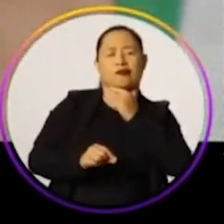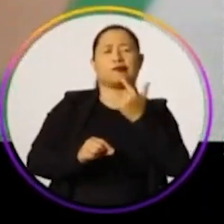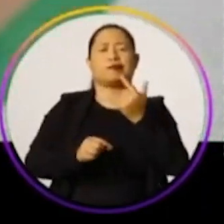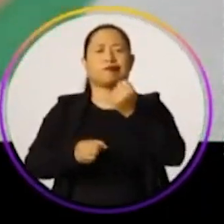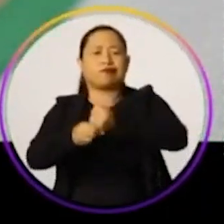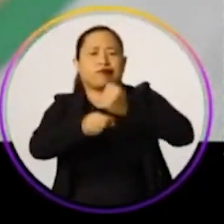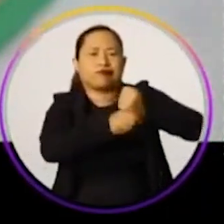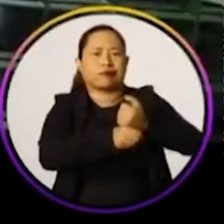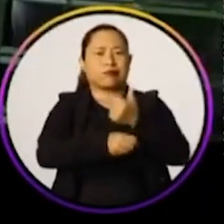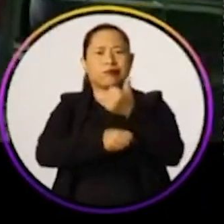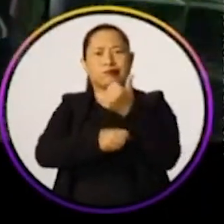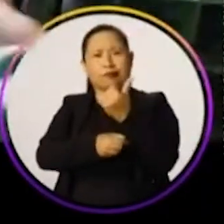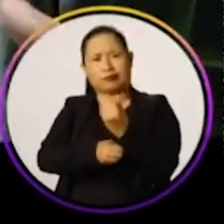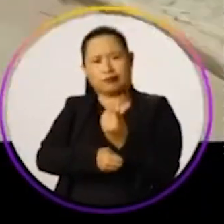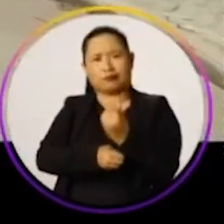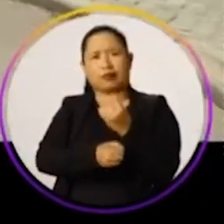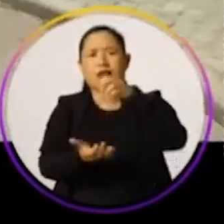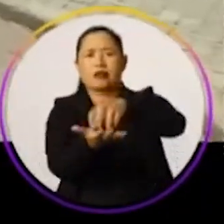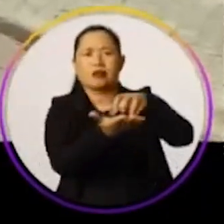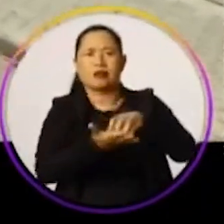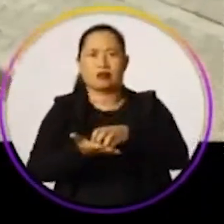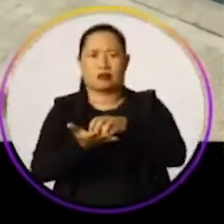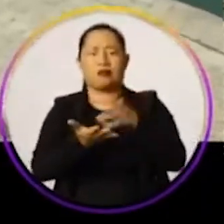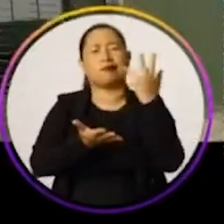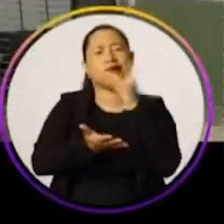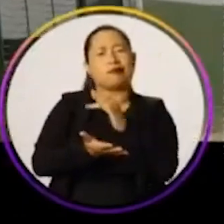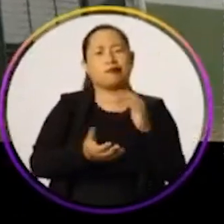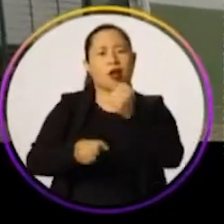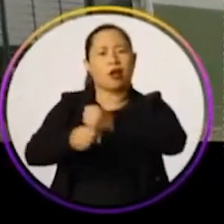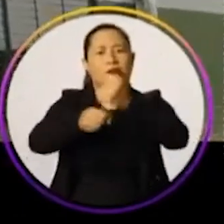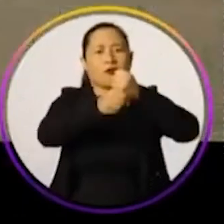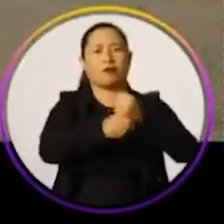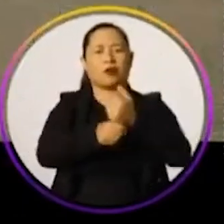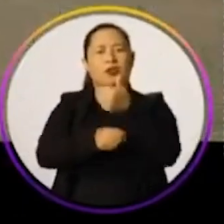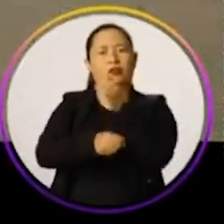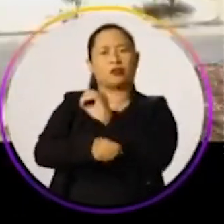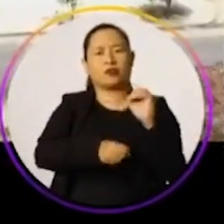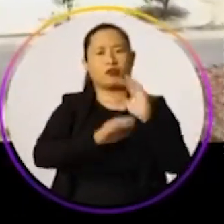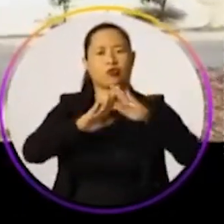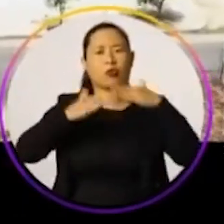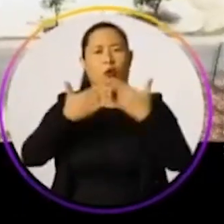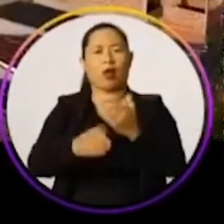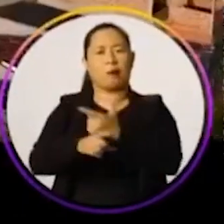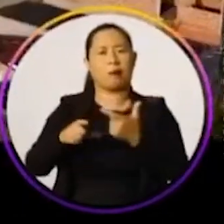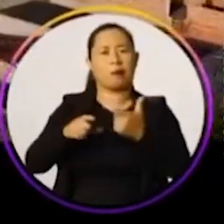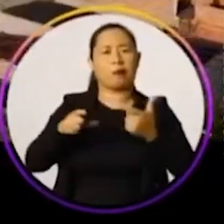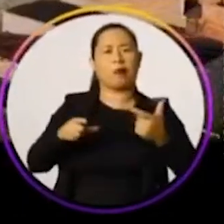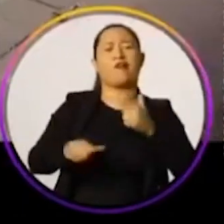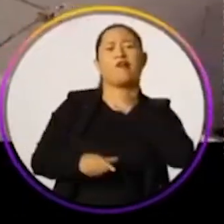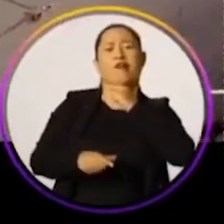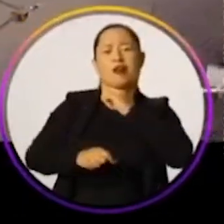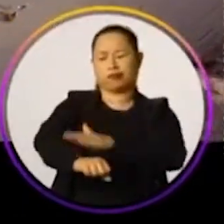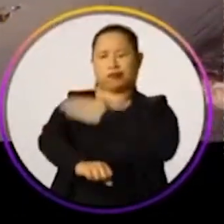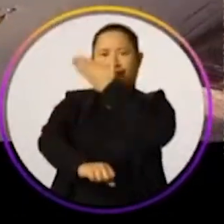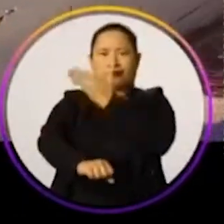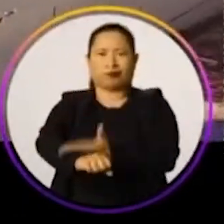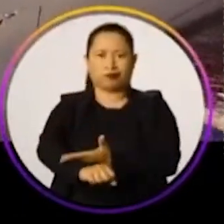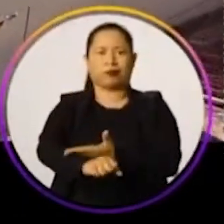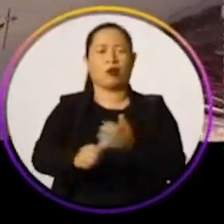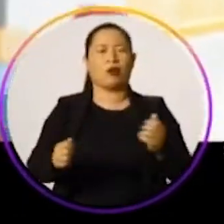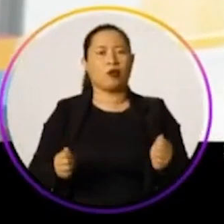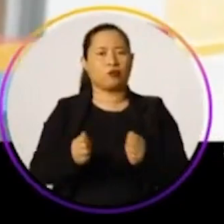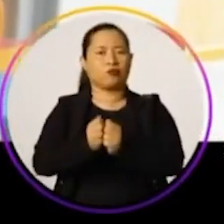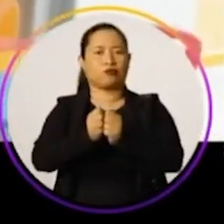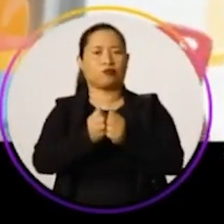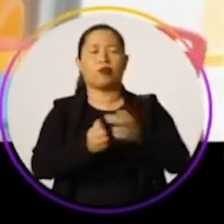vagas em creches. Construiu 16 centros de educação infantil. Reformou 100 escolas e ampliou o número de vagas no tempo